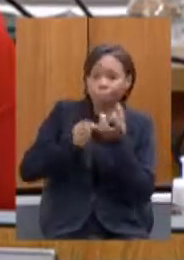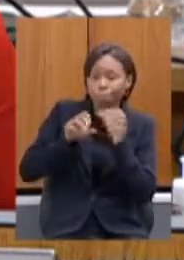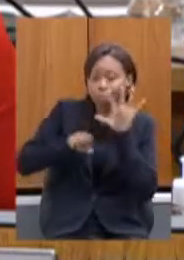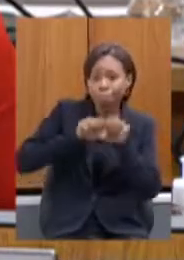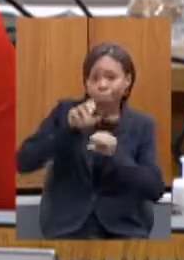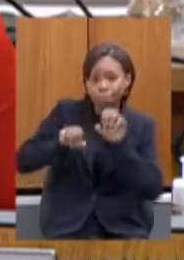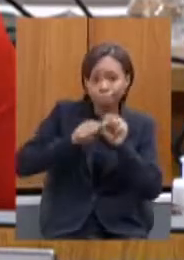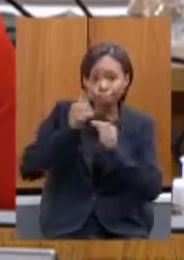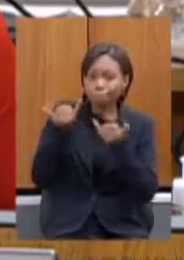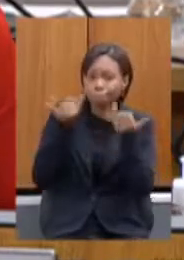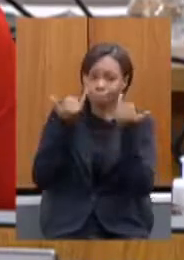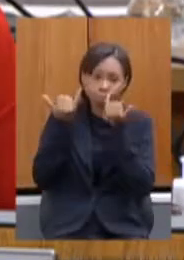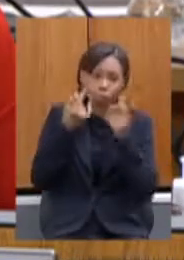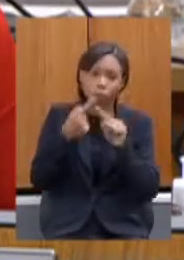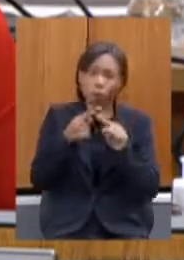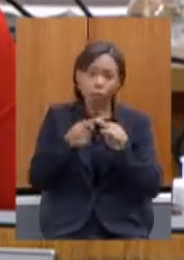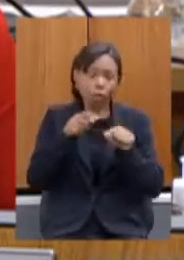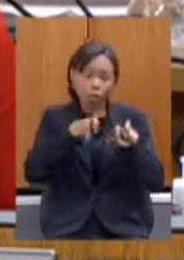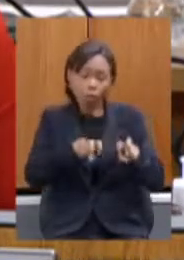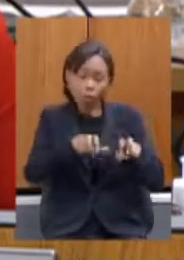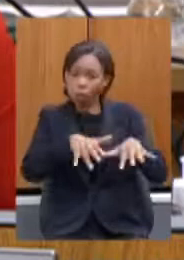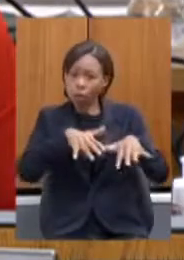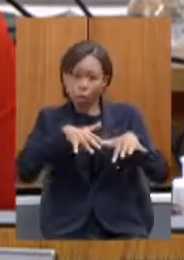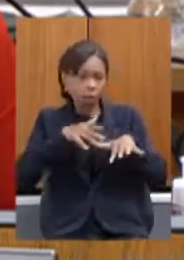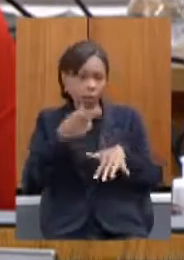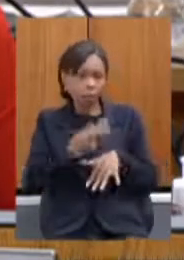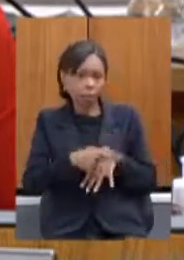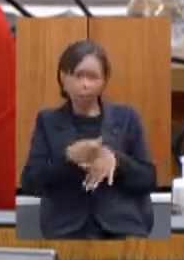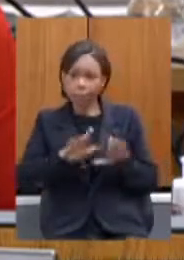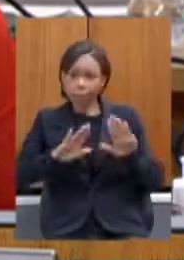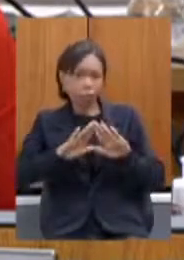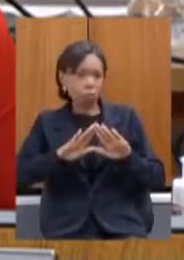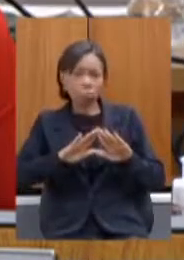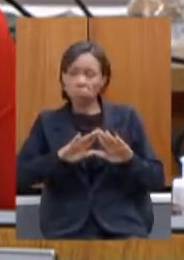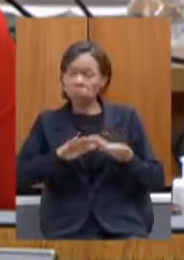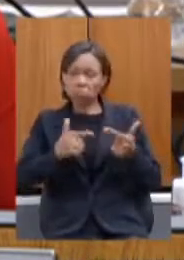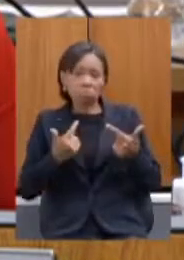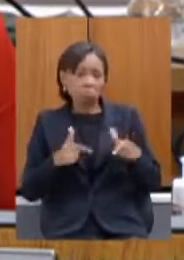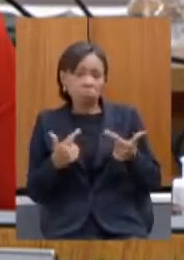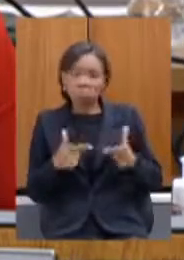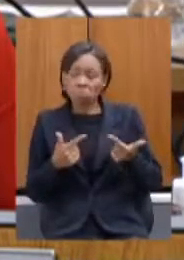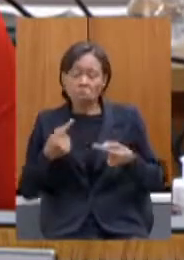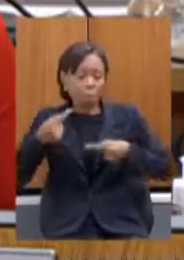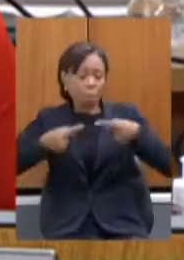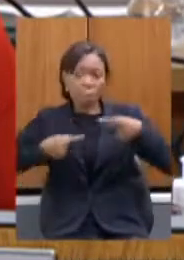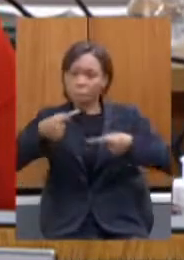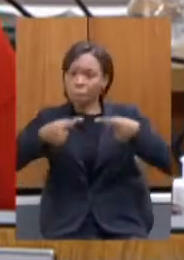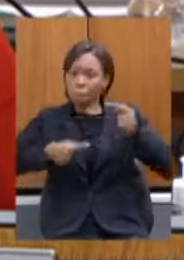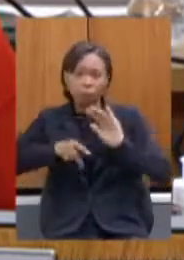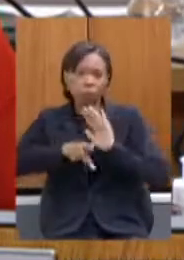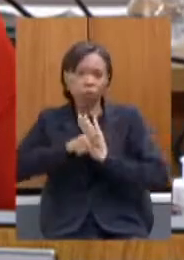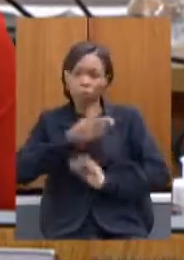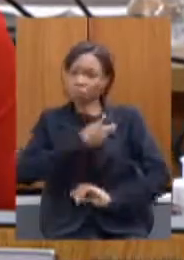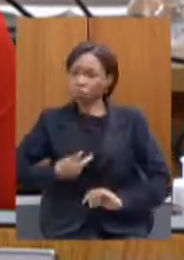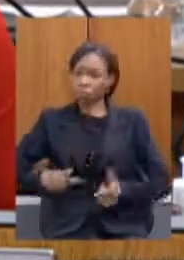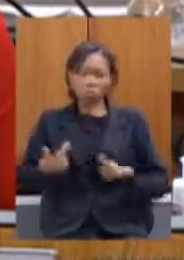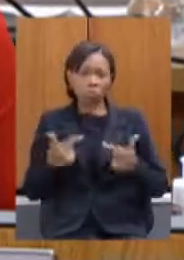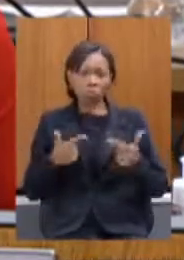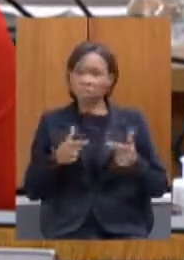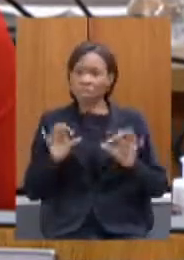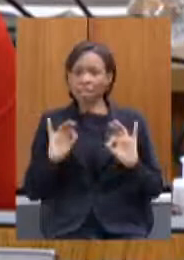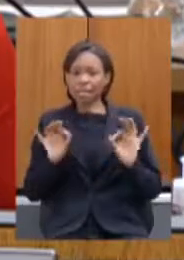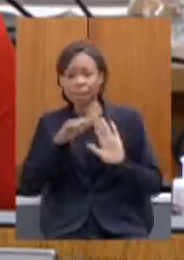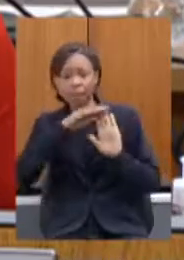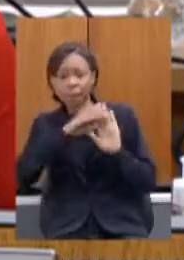a audiência pública realizada aqui nesta casa o governo discutiu ou apresentou a minuta ou valores